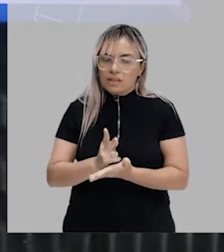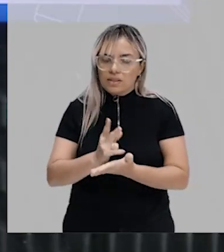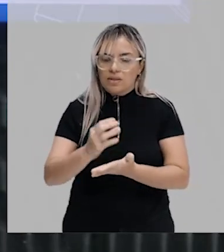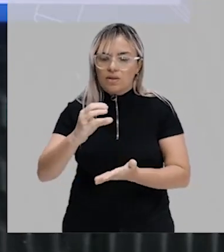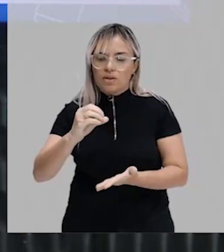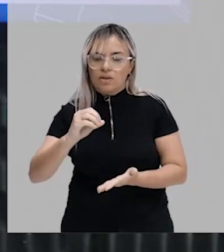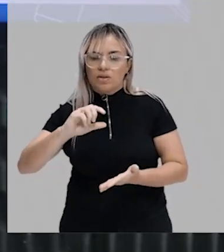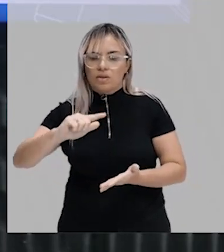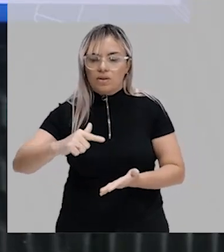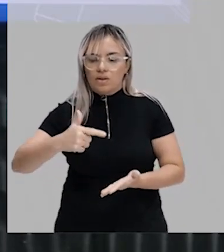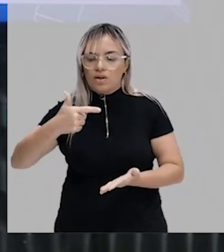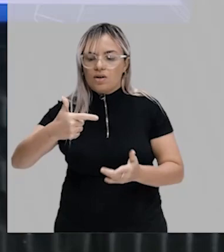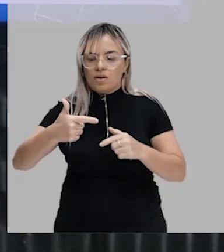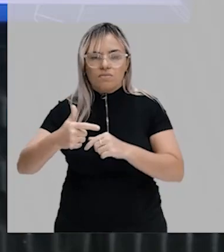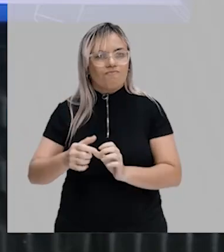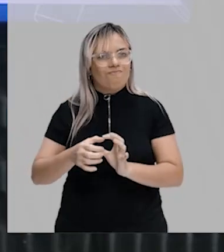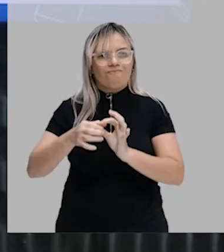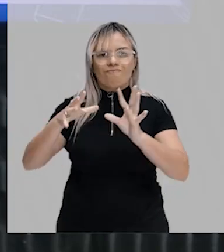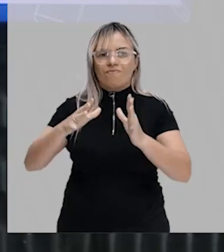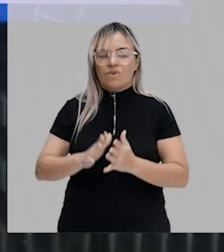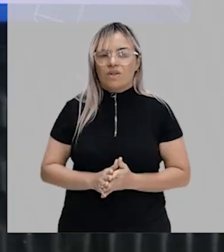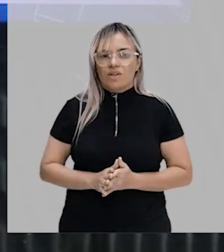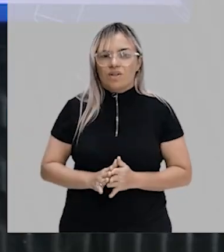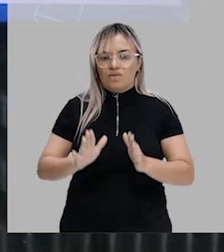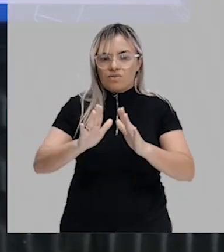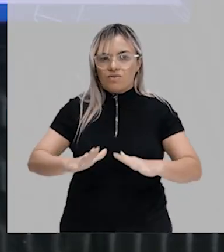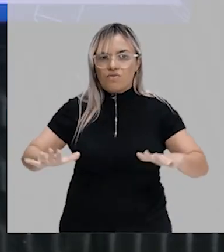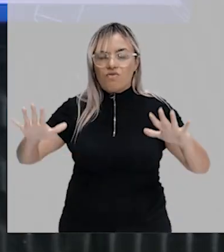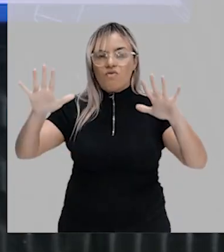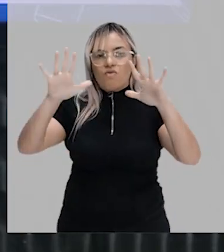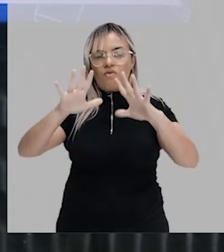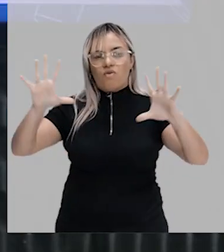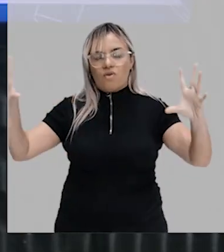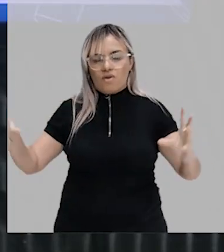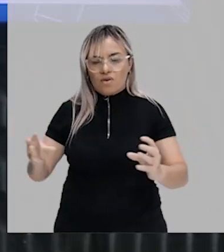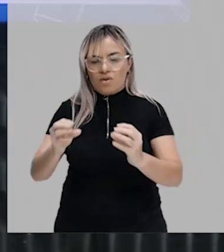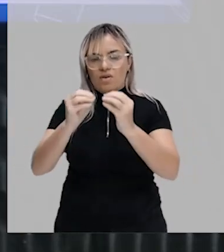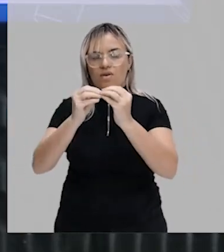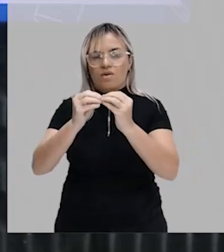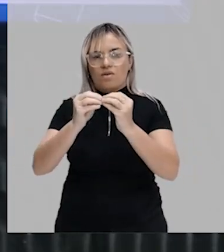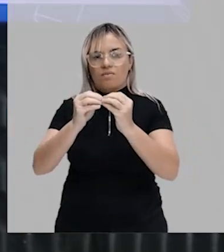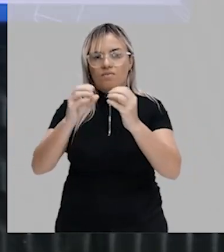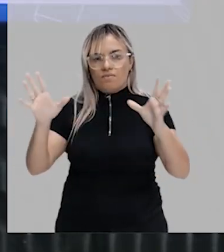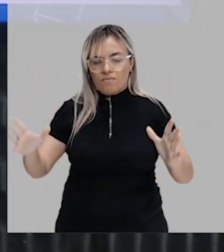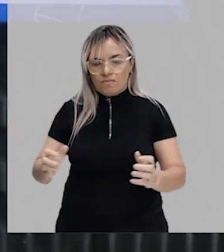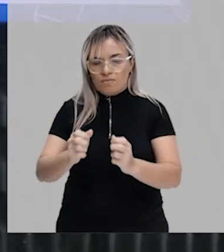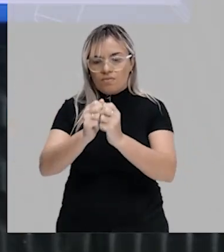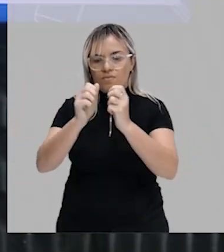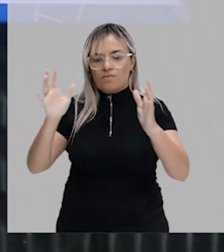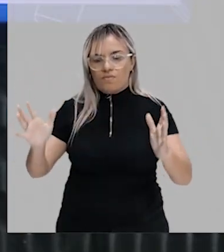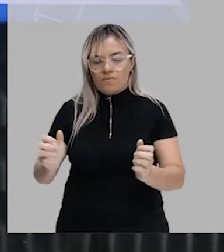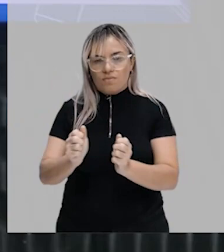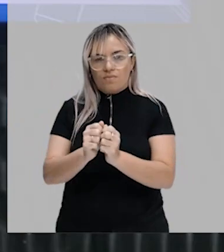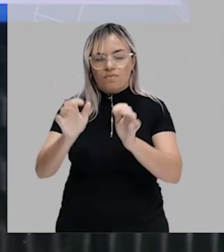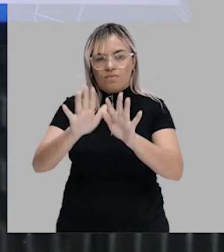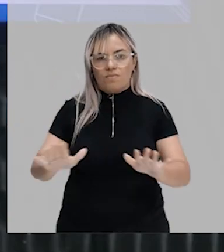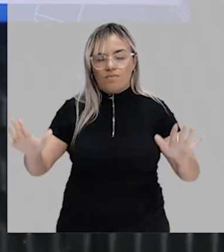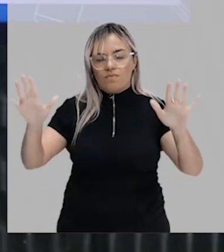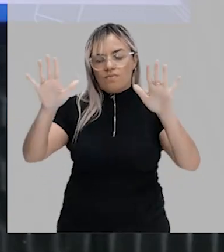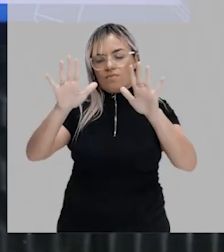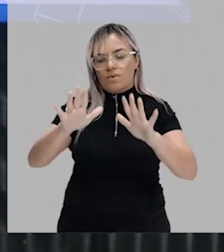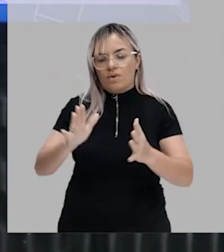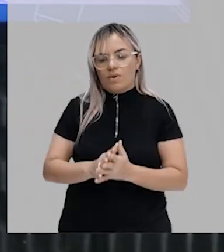foi acumulando na atmosfera. Então, isso deu condições para que o gás carbônico, ao se acumular na atmosfera,